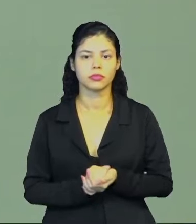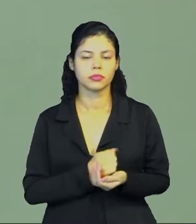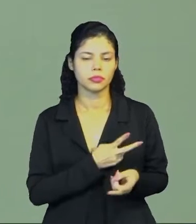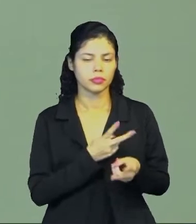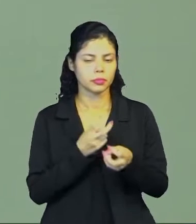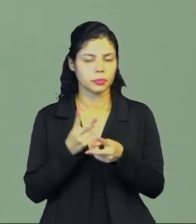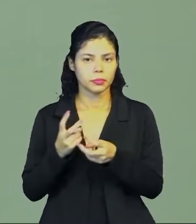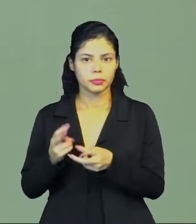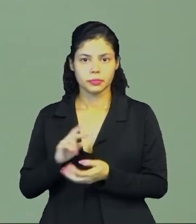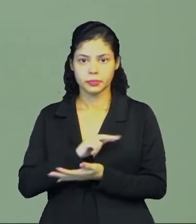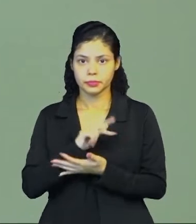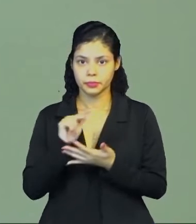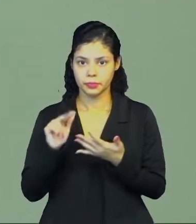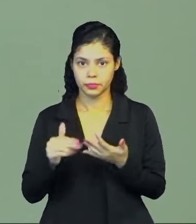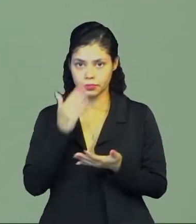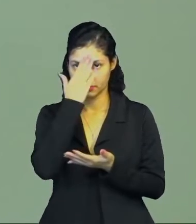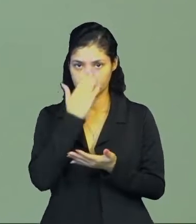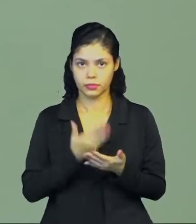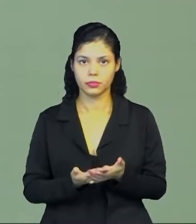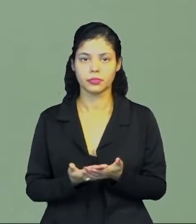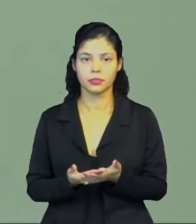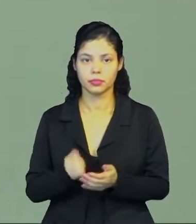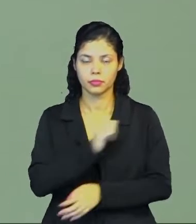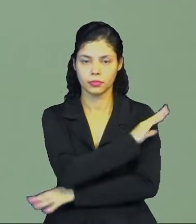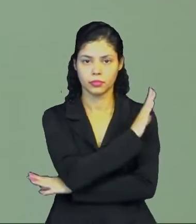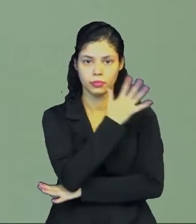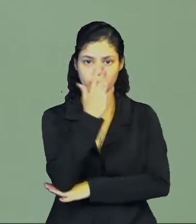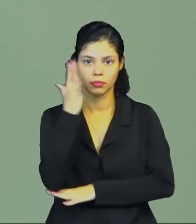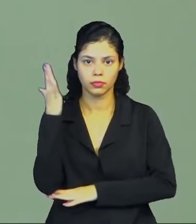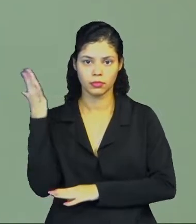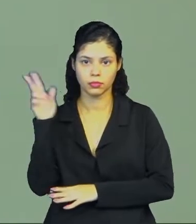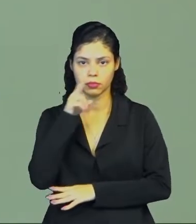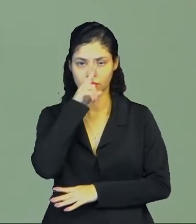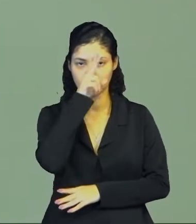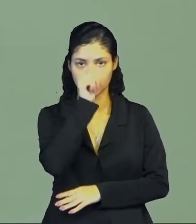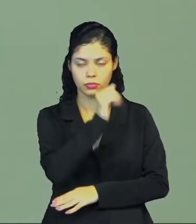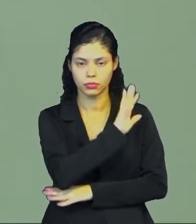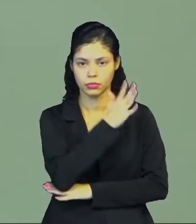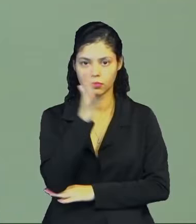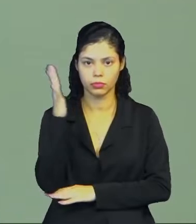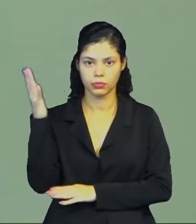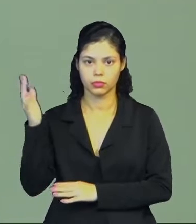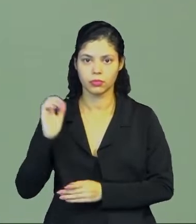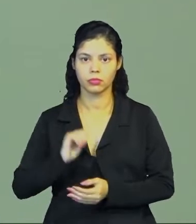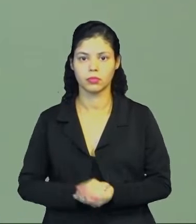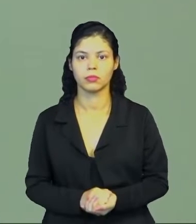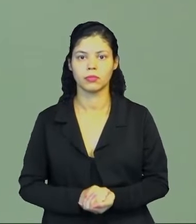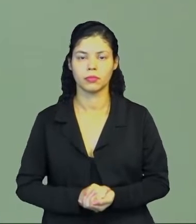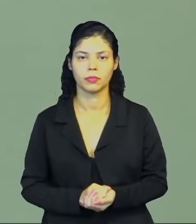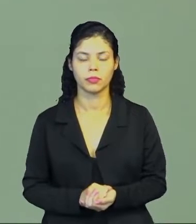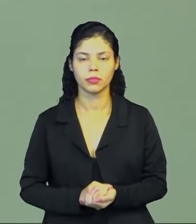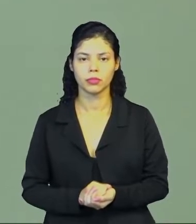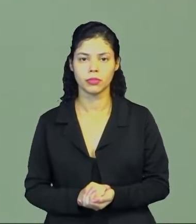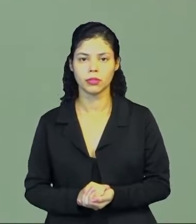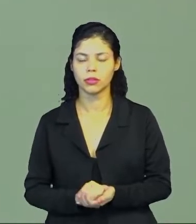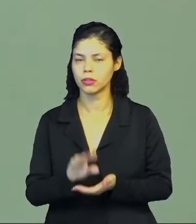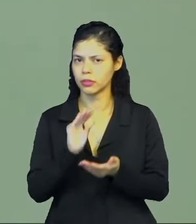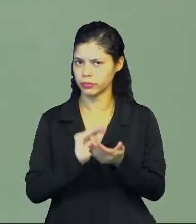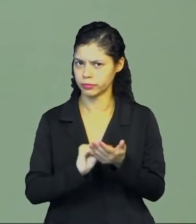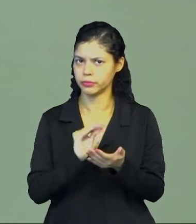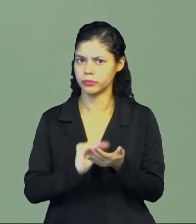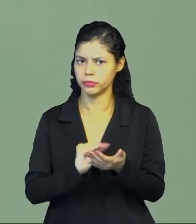aspectos, né? Da crença da natureza, do poder da natureza e a